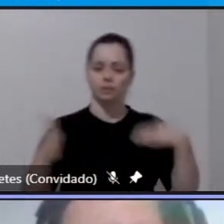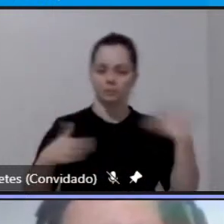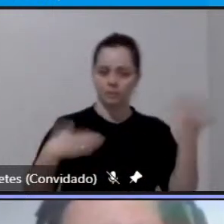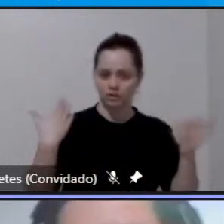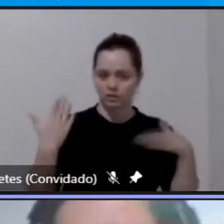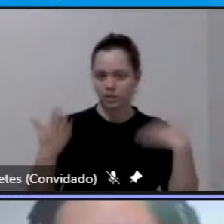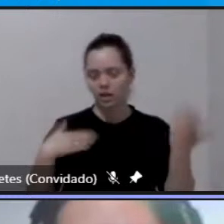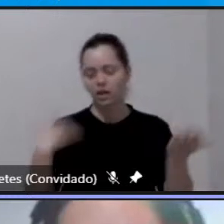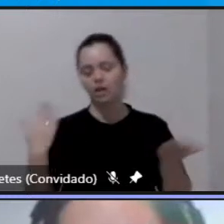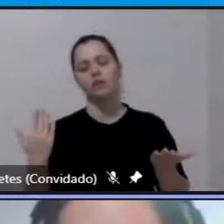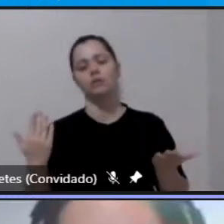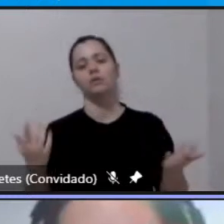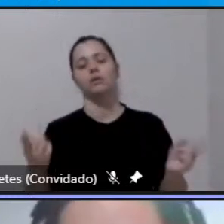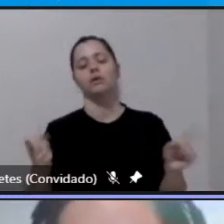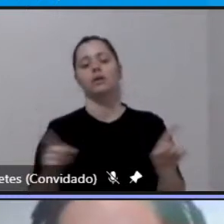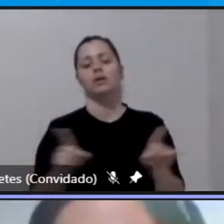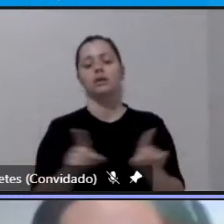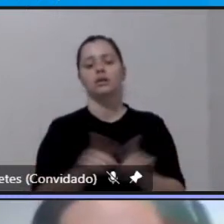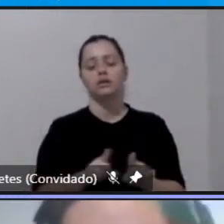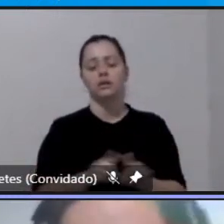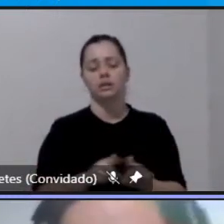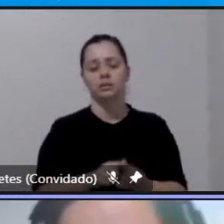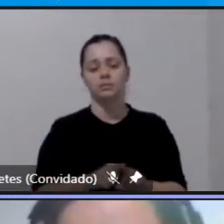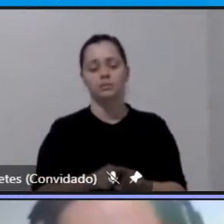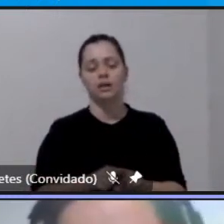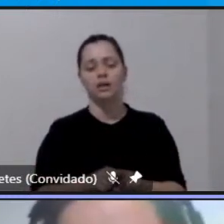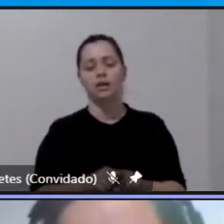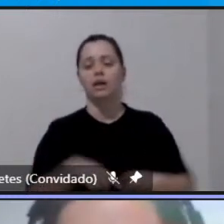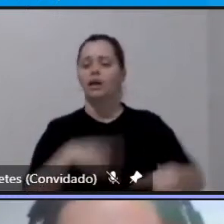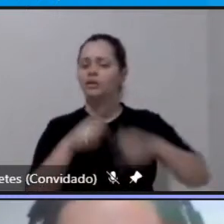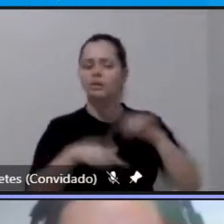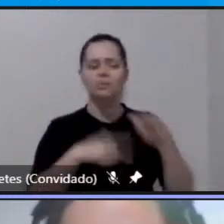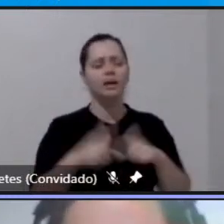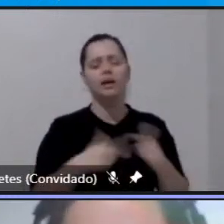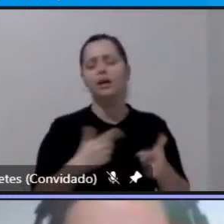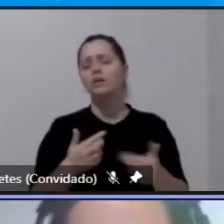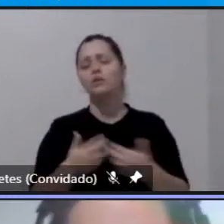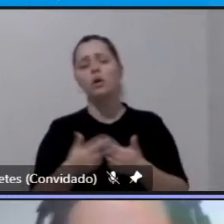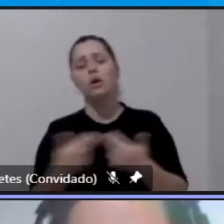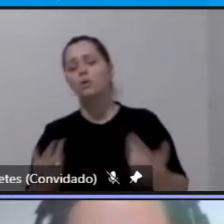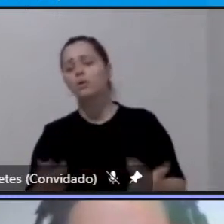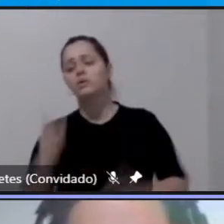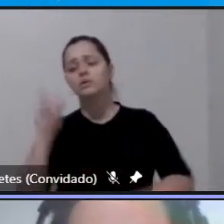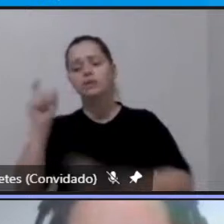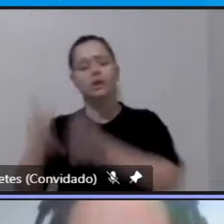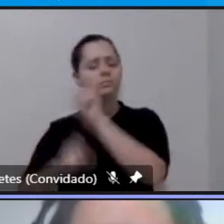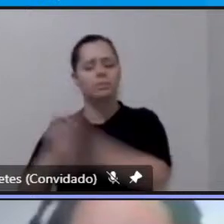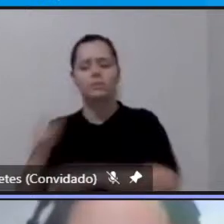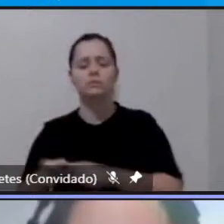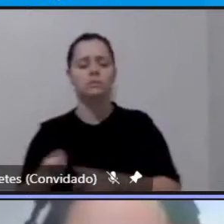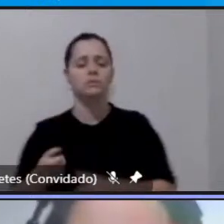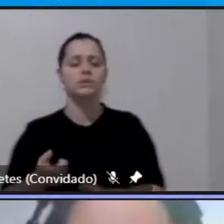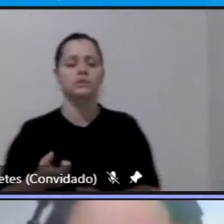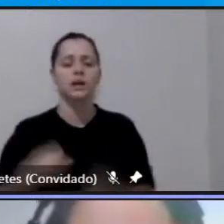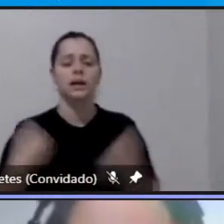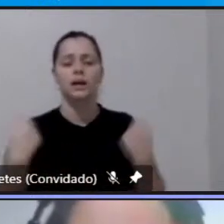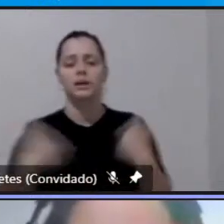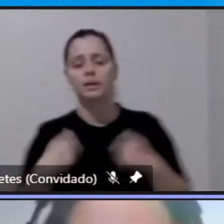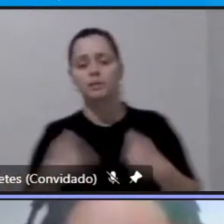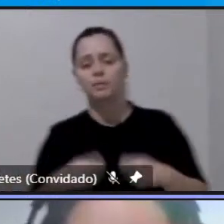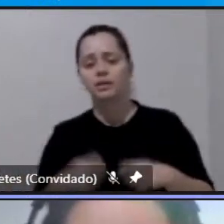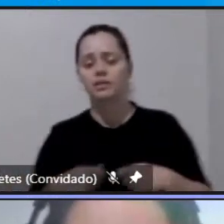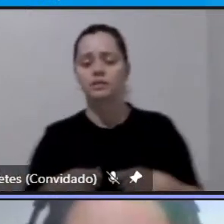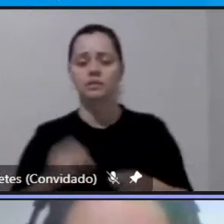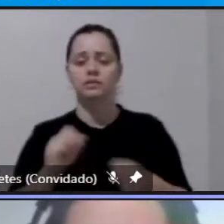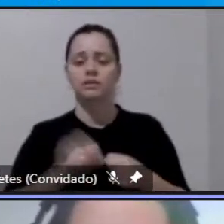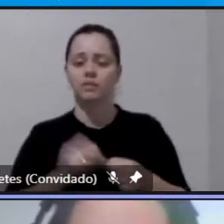outros tipos de atividades que as pessoas têm em relação que precisam se deslocar